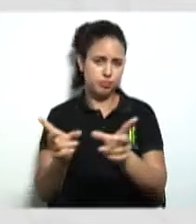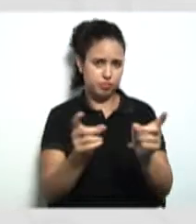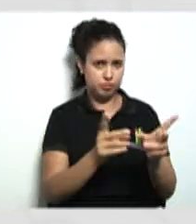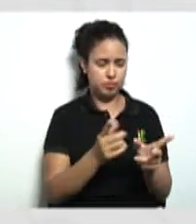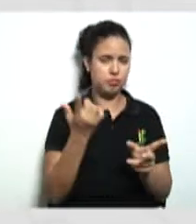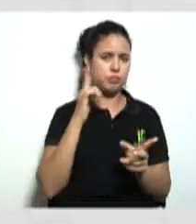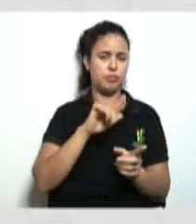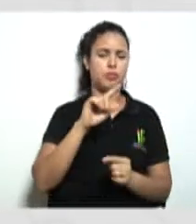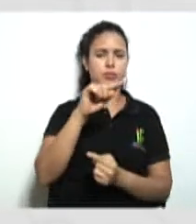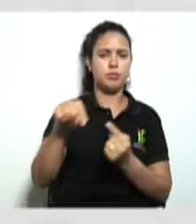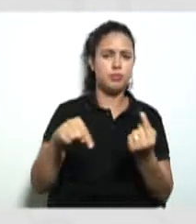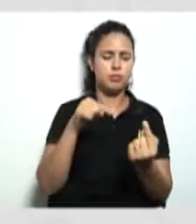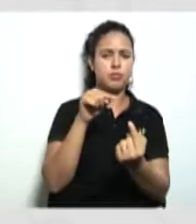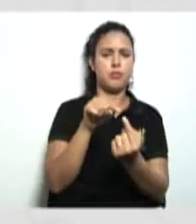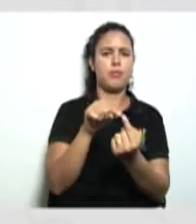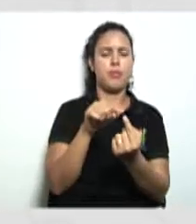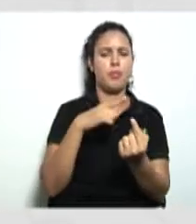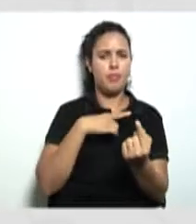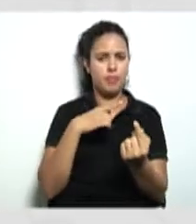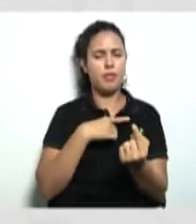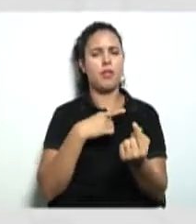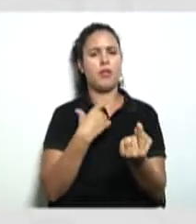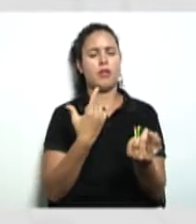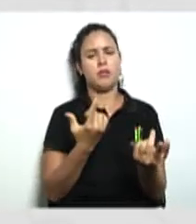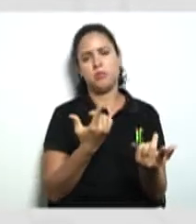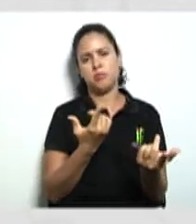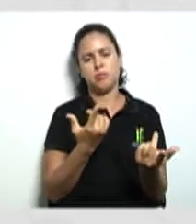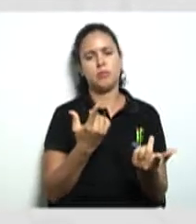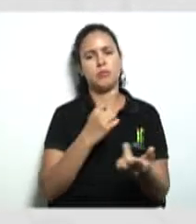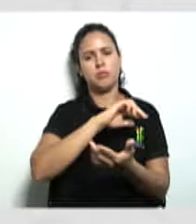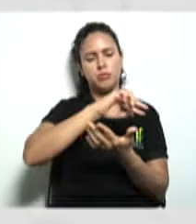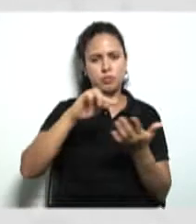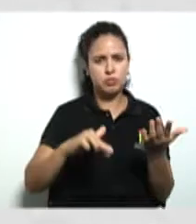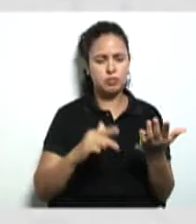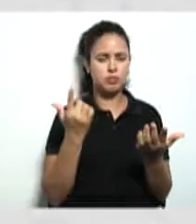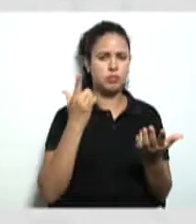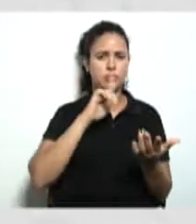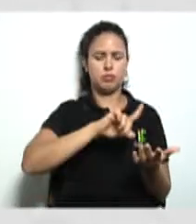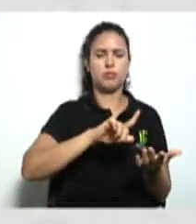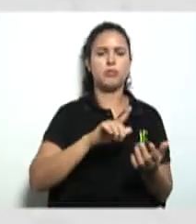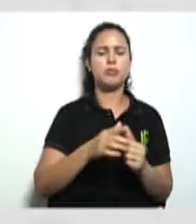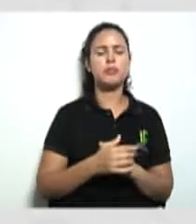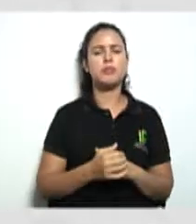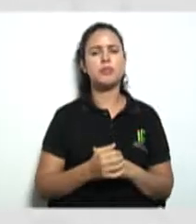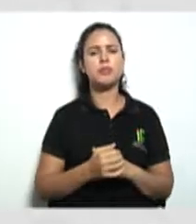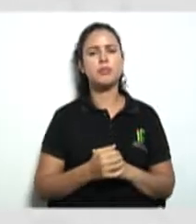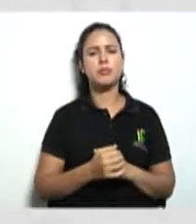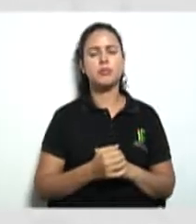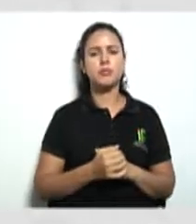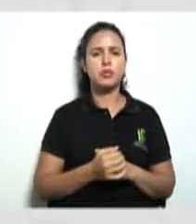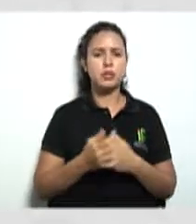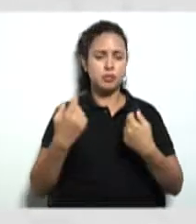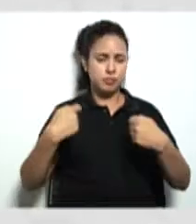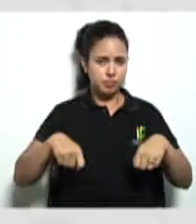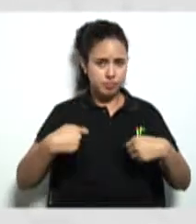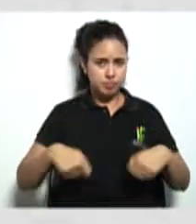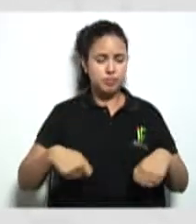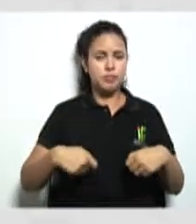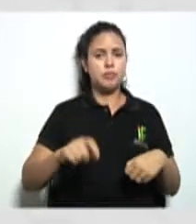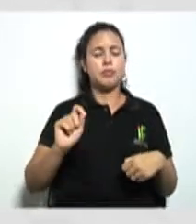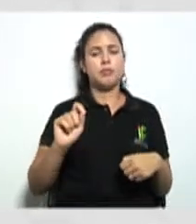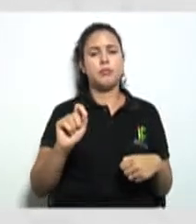os seus objetivos, vai ter os seus benefícios com mais rapidez. Então é por isso que surge a necessidade